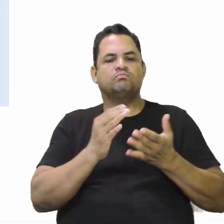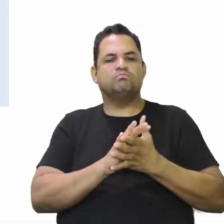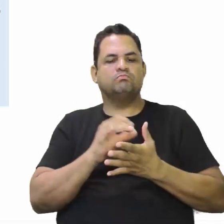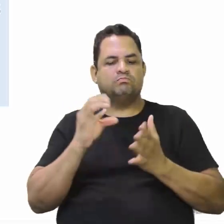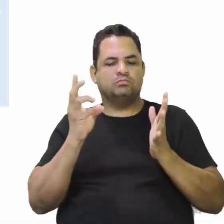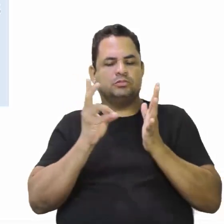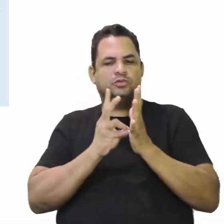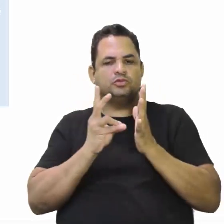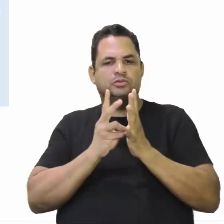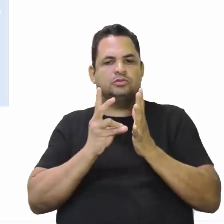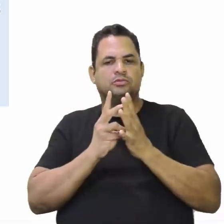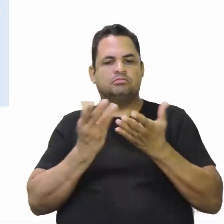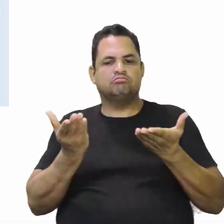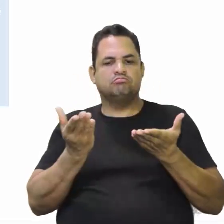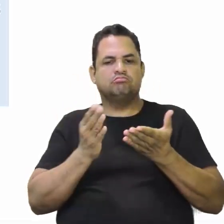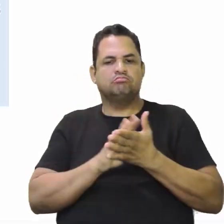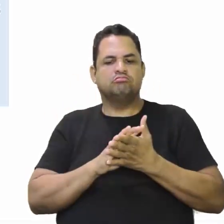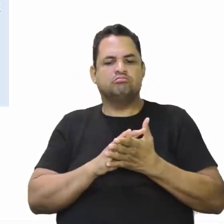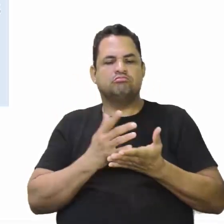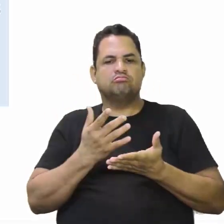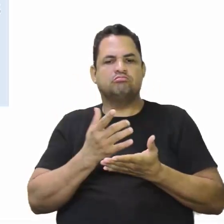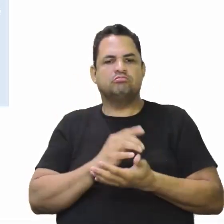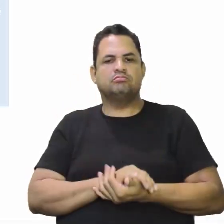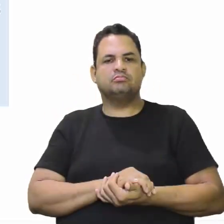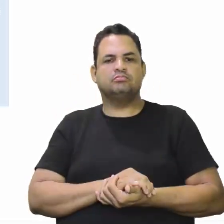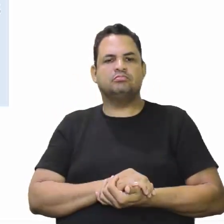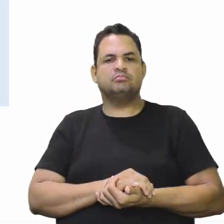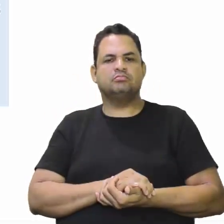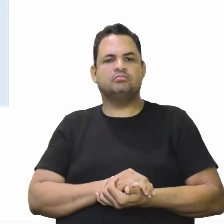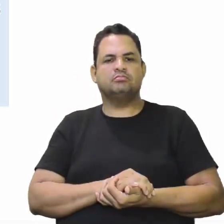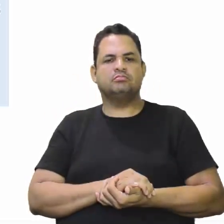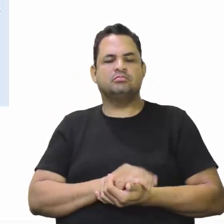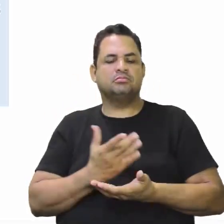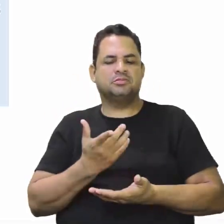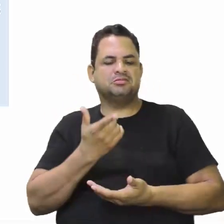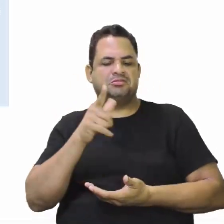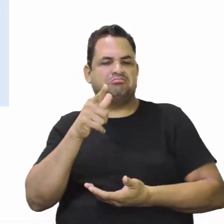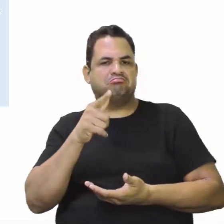Os espanhola iam sem esposa, gente. Sozinho.